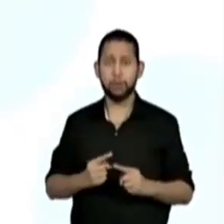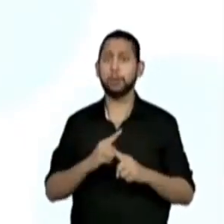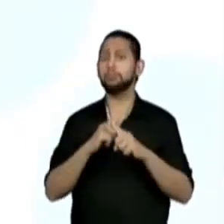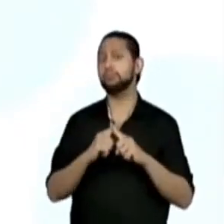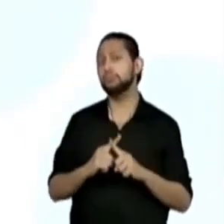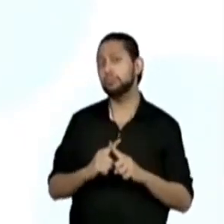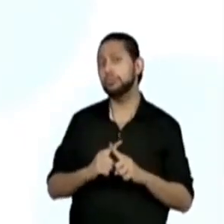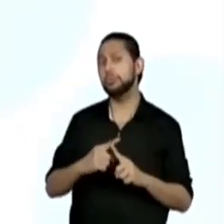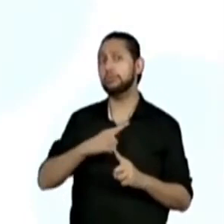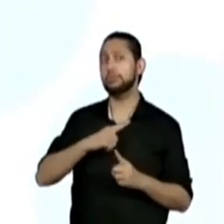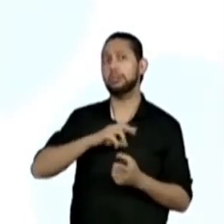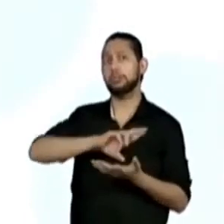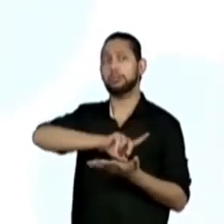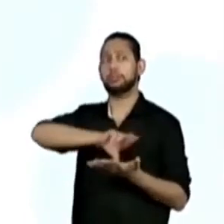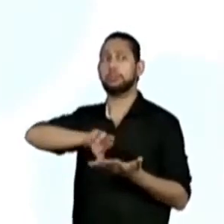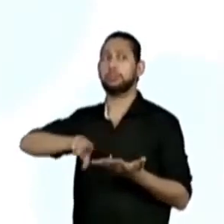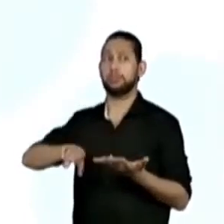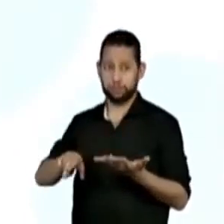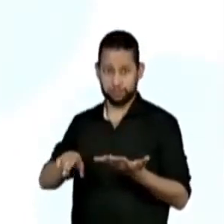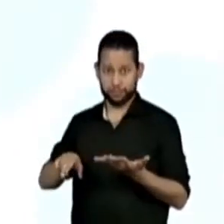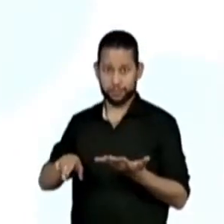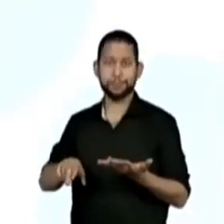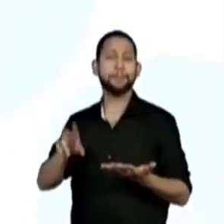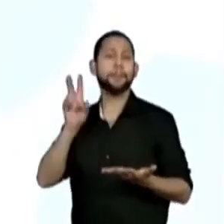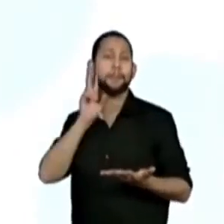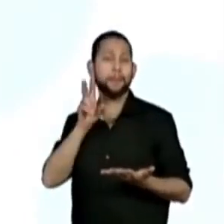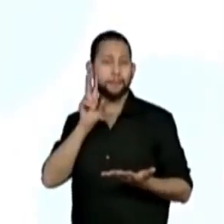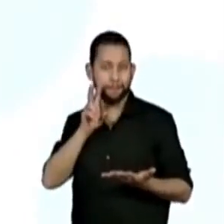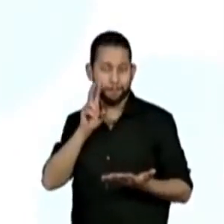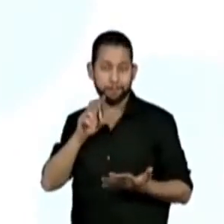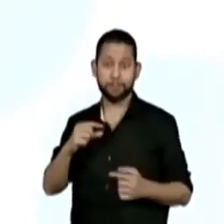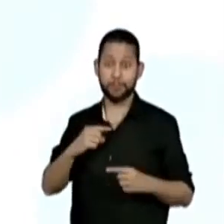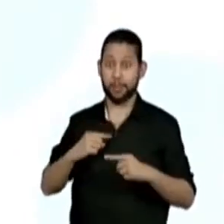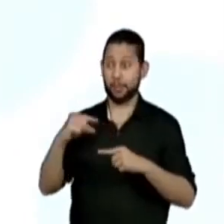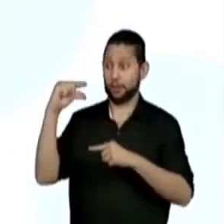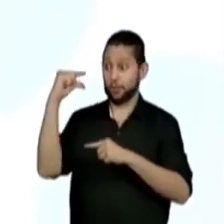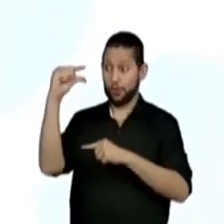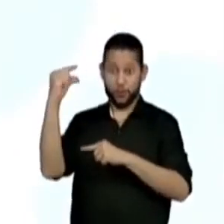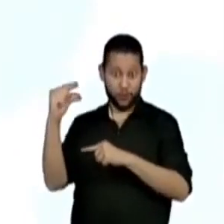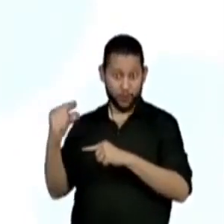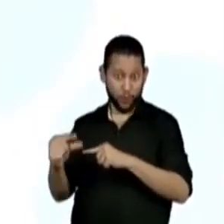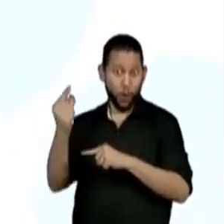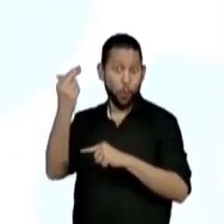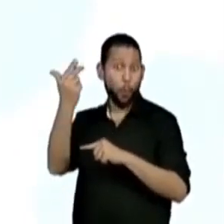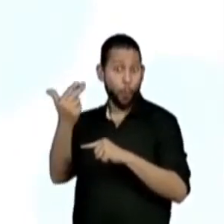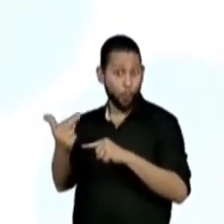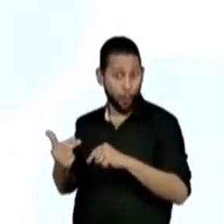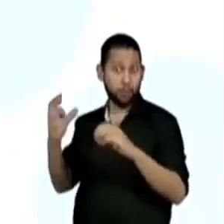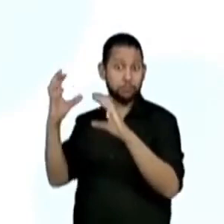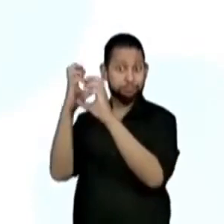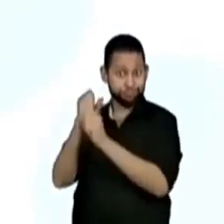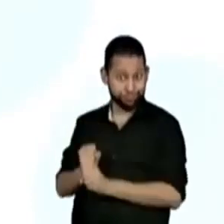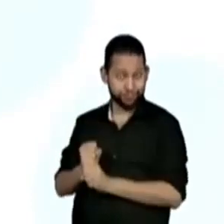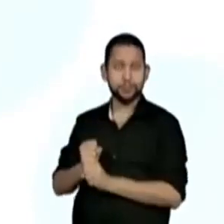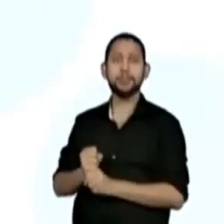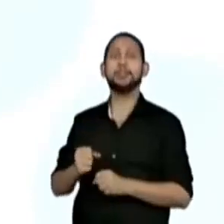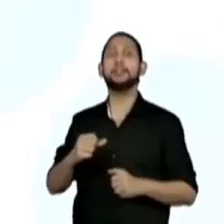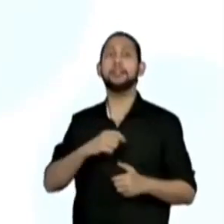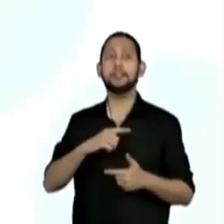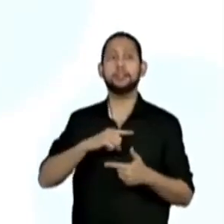significados da multiplicação. Adição de parcelas iguais, organização retangular,